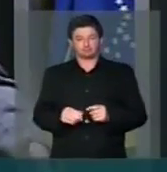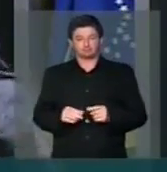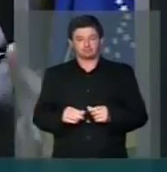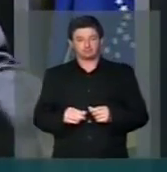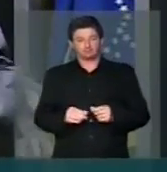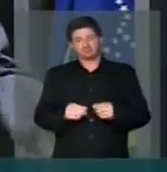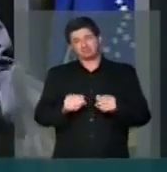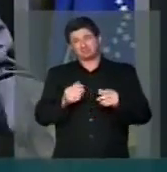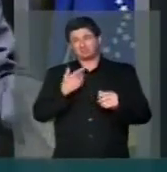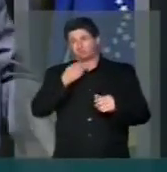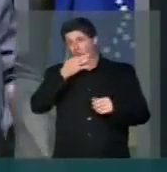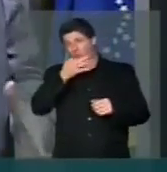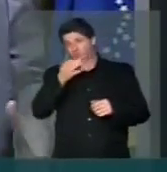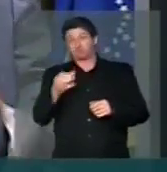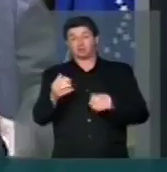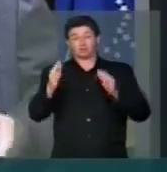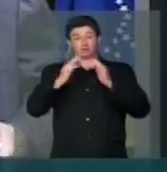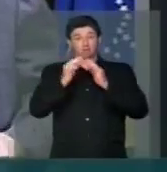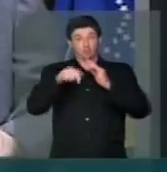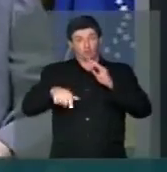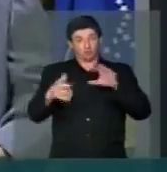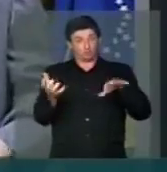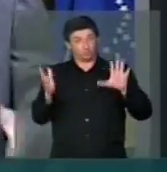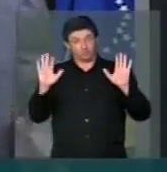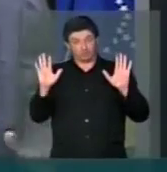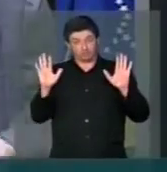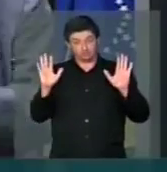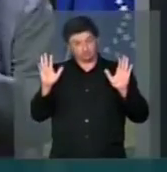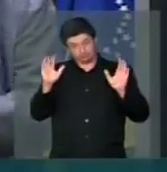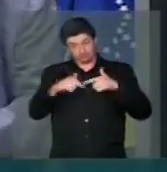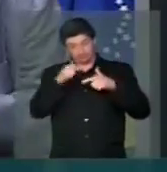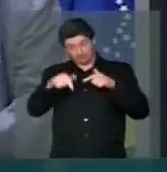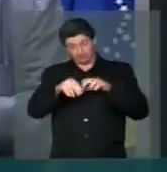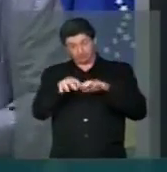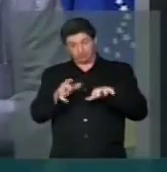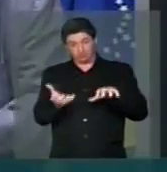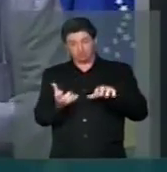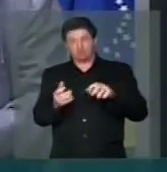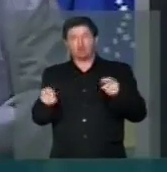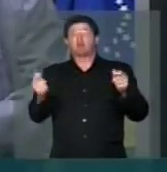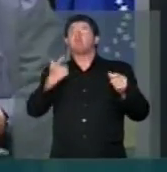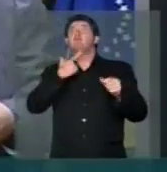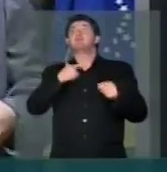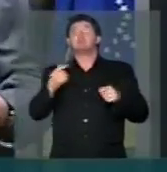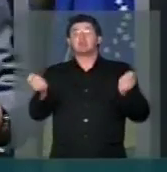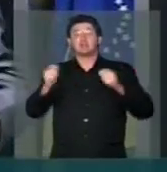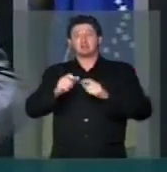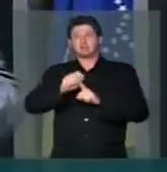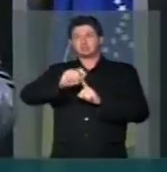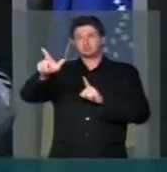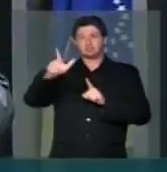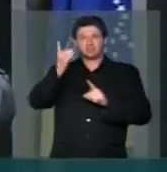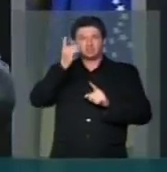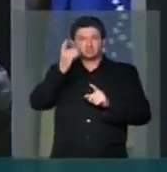pelo menos os que habitam neste Congresso, nem a vontade, nem a capacidade do impeachment.